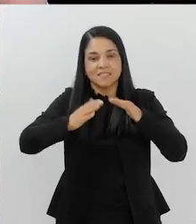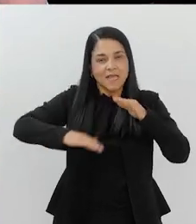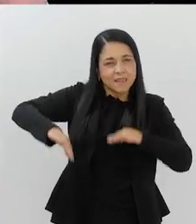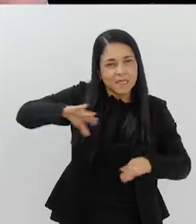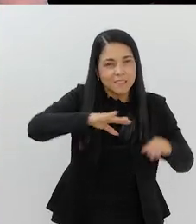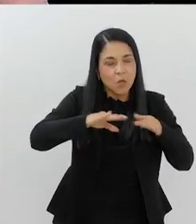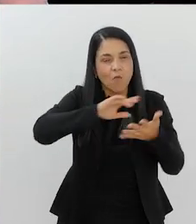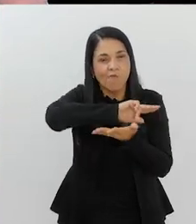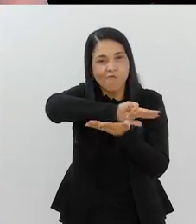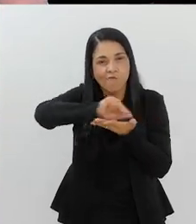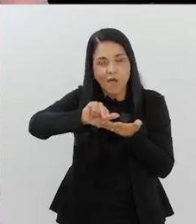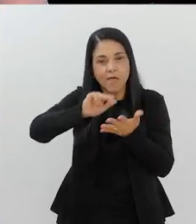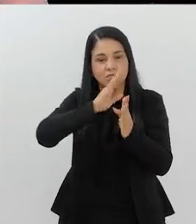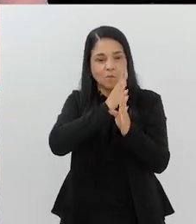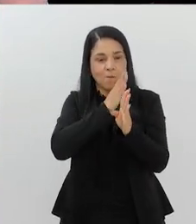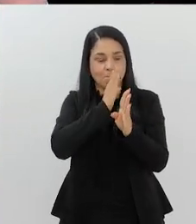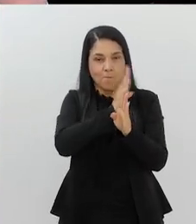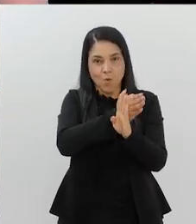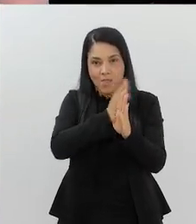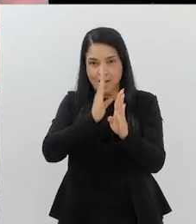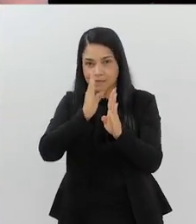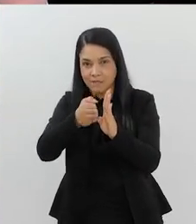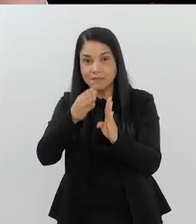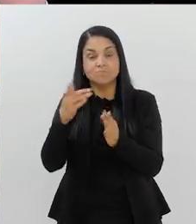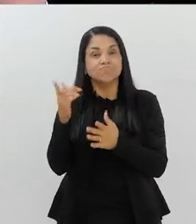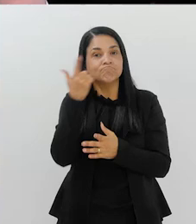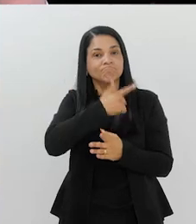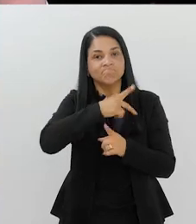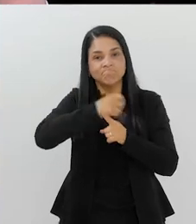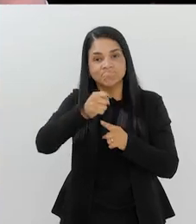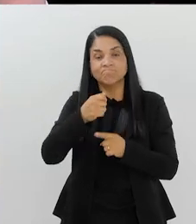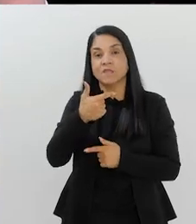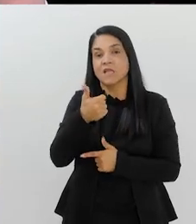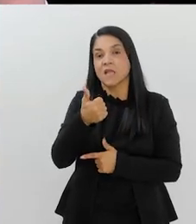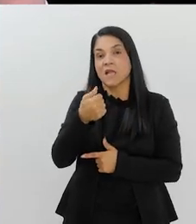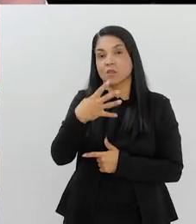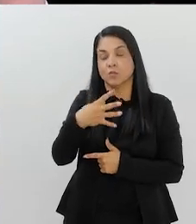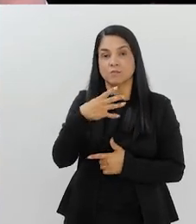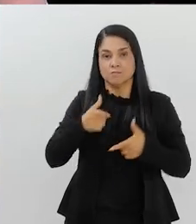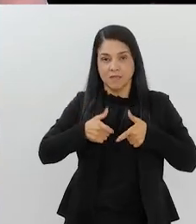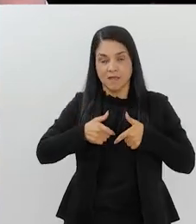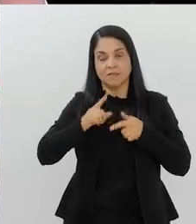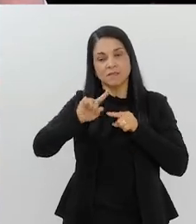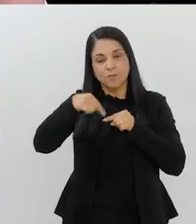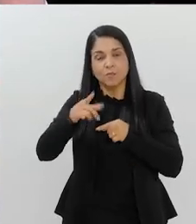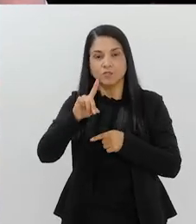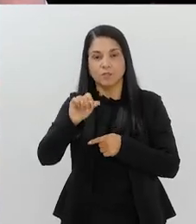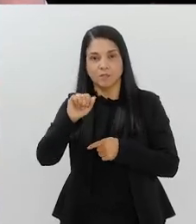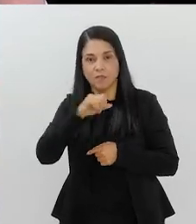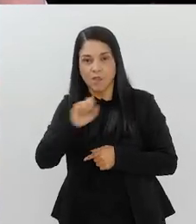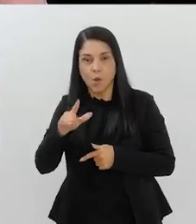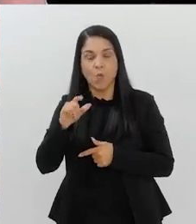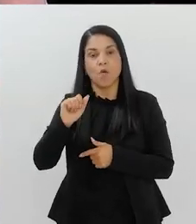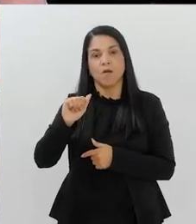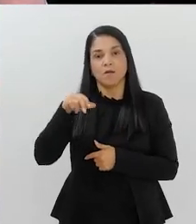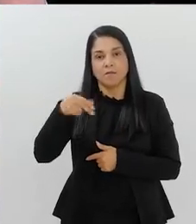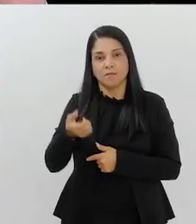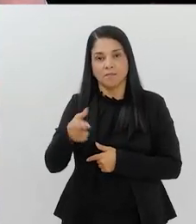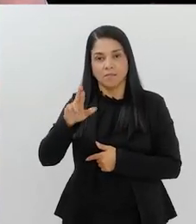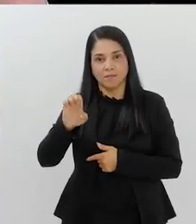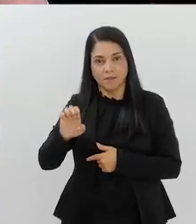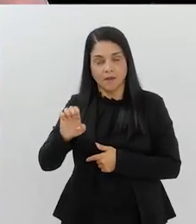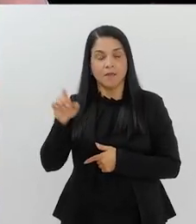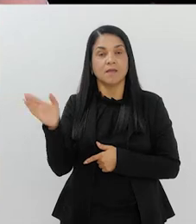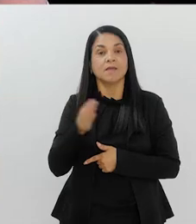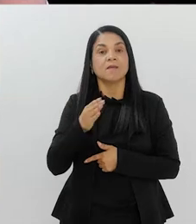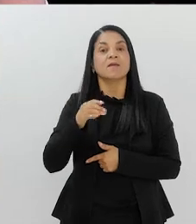natação, mas várias modalidades, e ali a gente ganhou 14 medalhas, e não parou mais. Aí depois veio o Daniel, André Brasil, e hoje ele